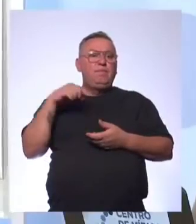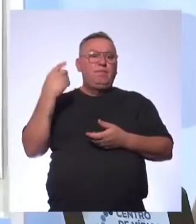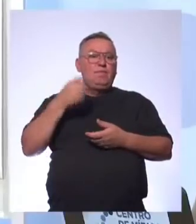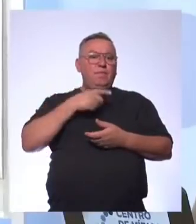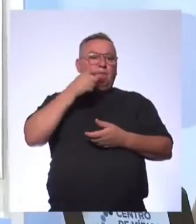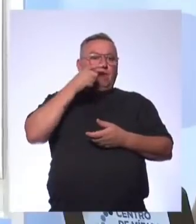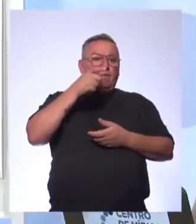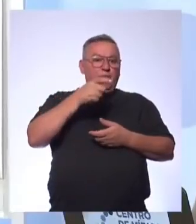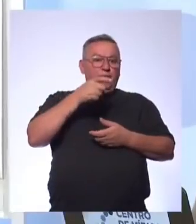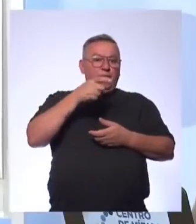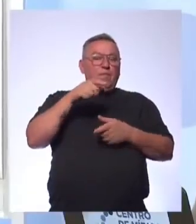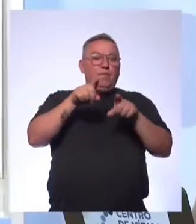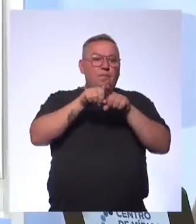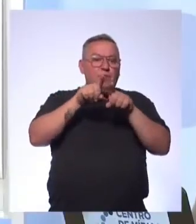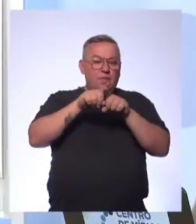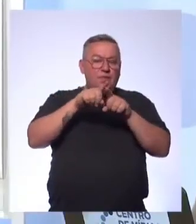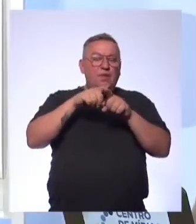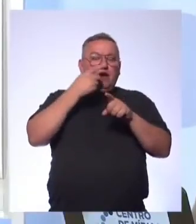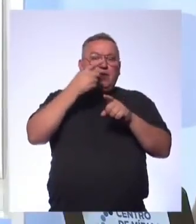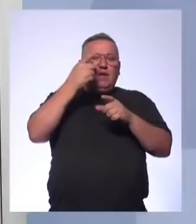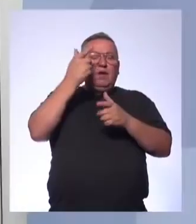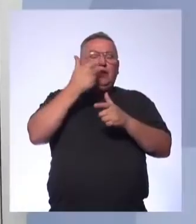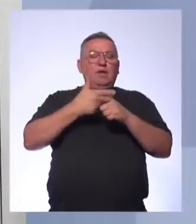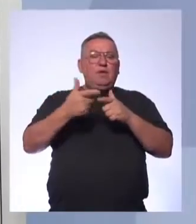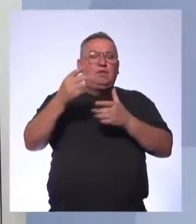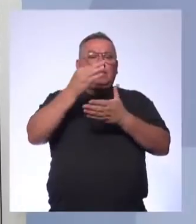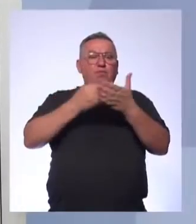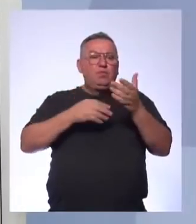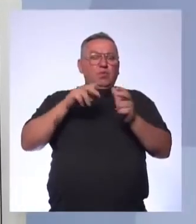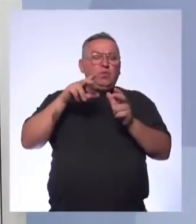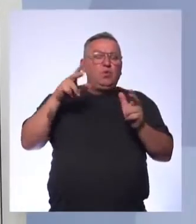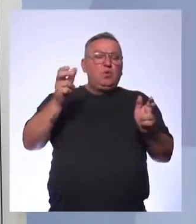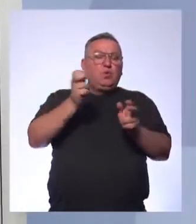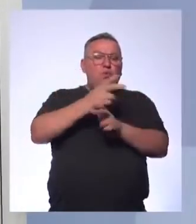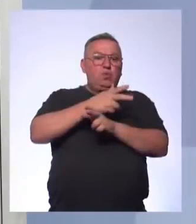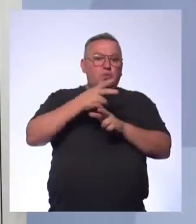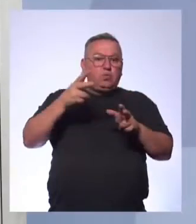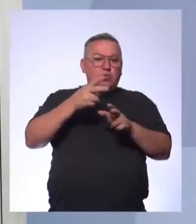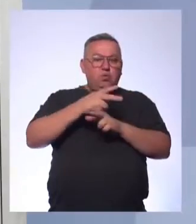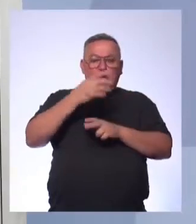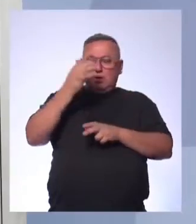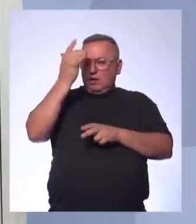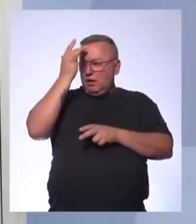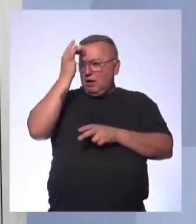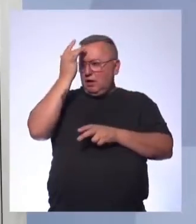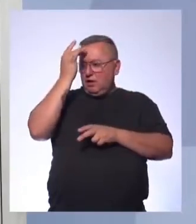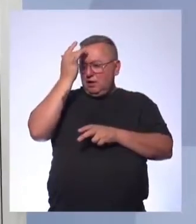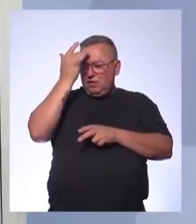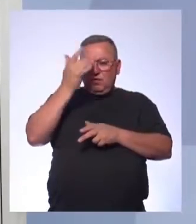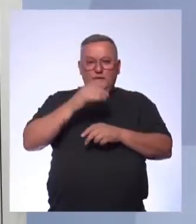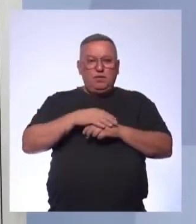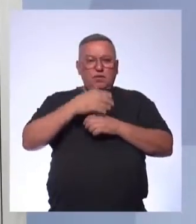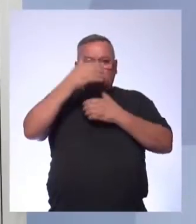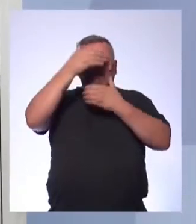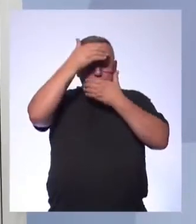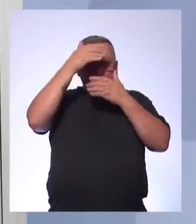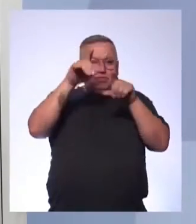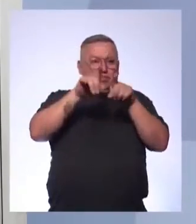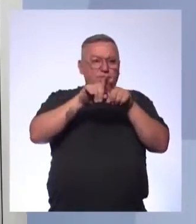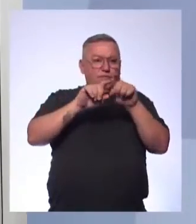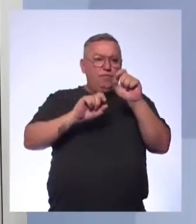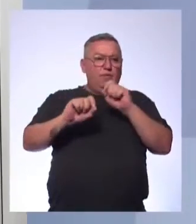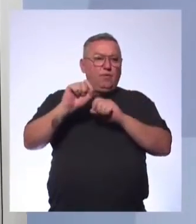texto de Bola Cyclone Que falava sobre o ciclone que aconteceu na Índia e no Paquistão E no final da aula